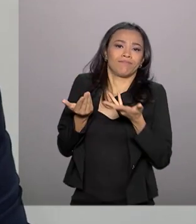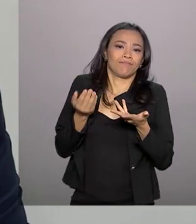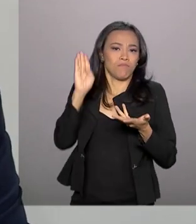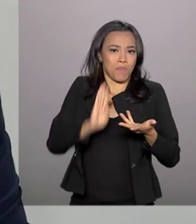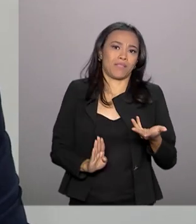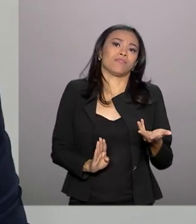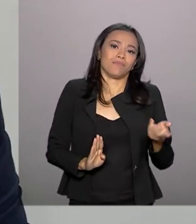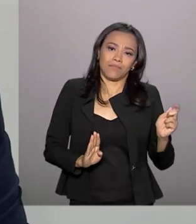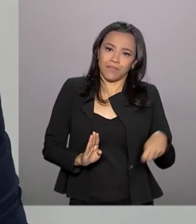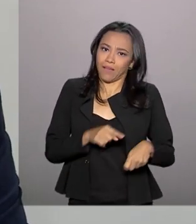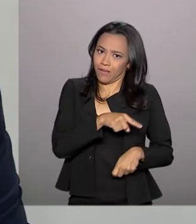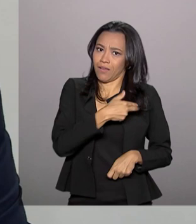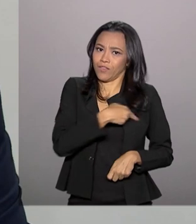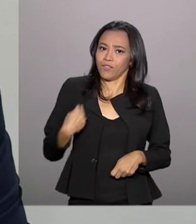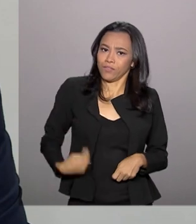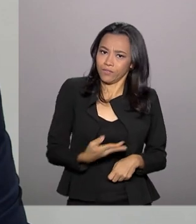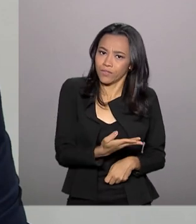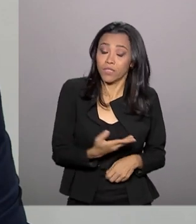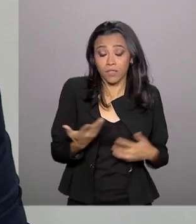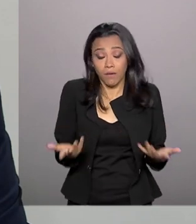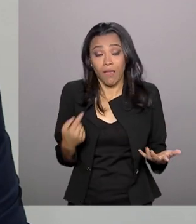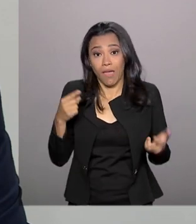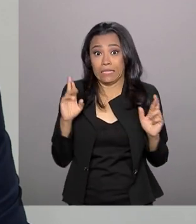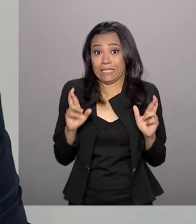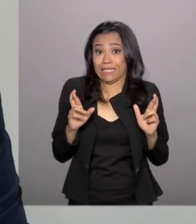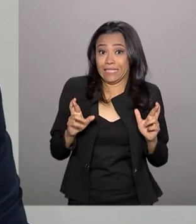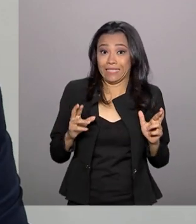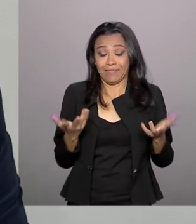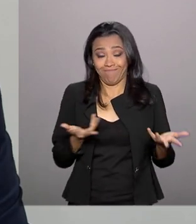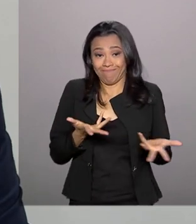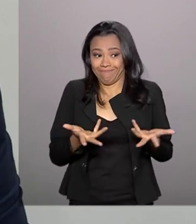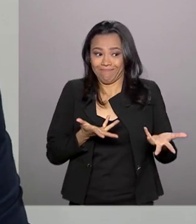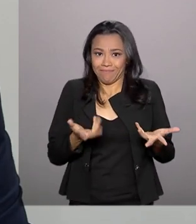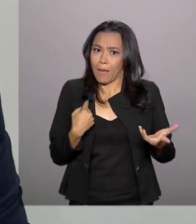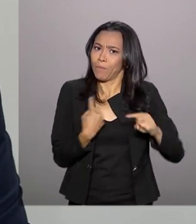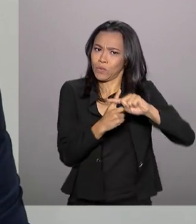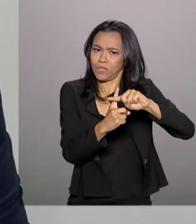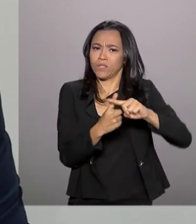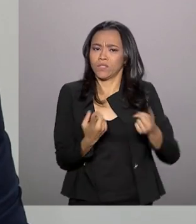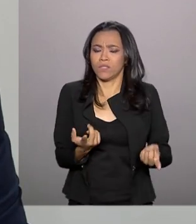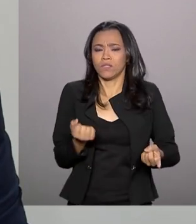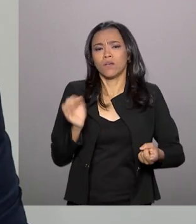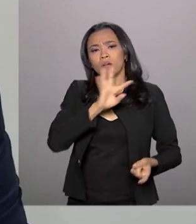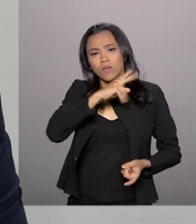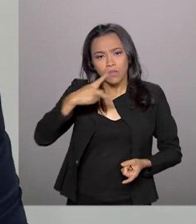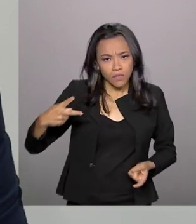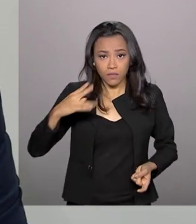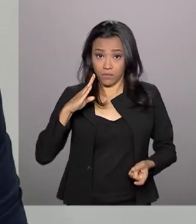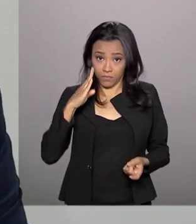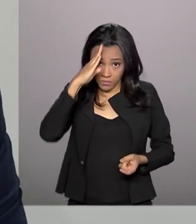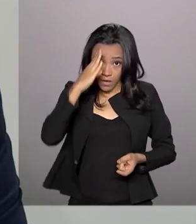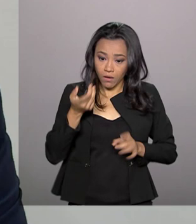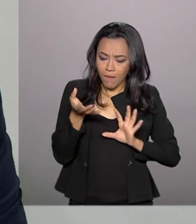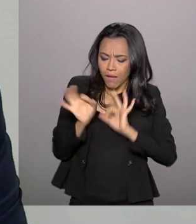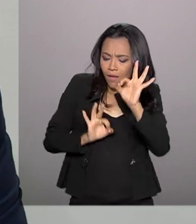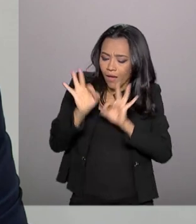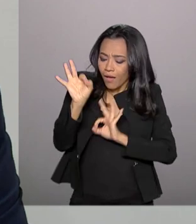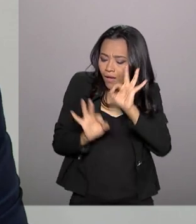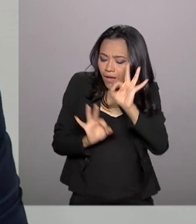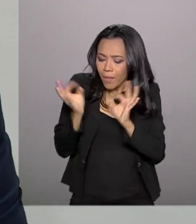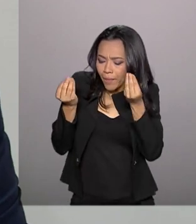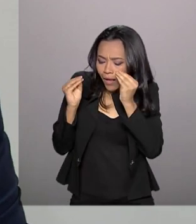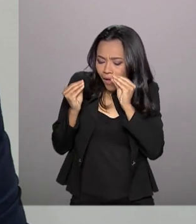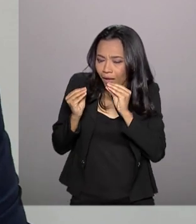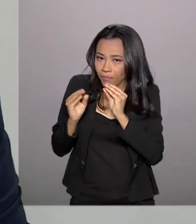uma expectativa extremamente positiva. O presidente Bolsonaro preparou-se para essa reunião